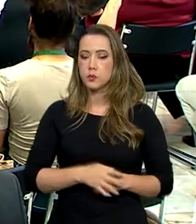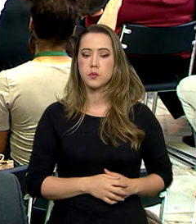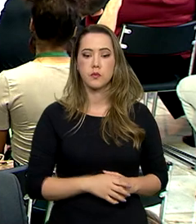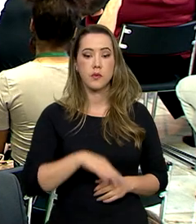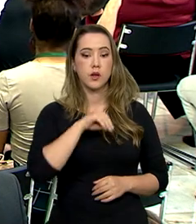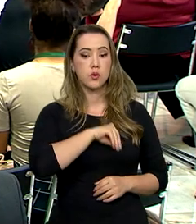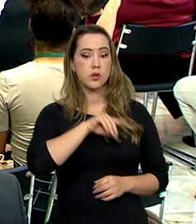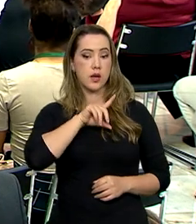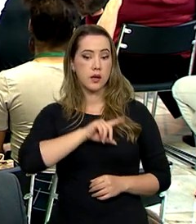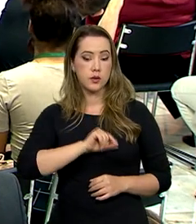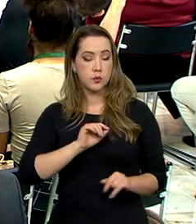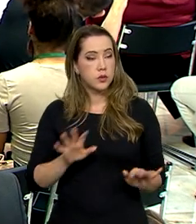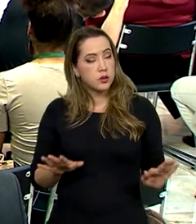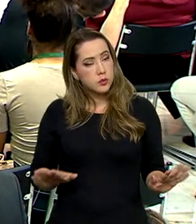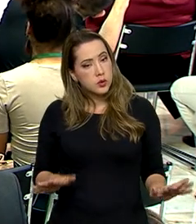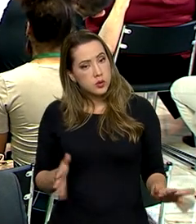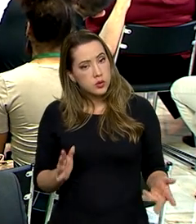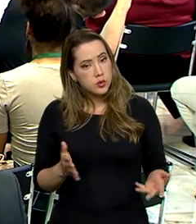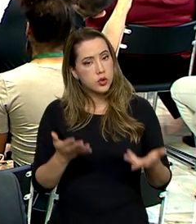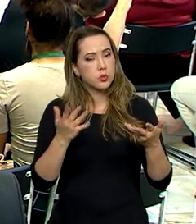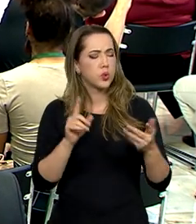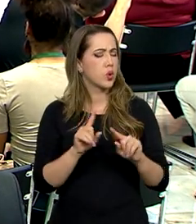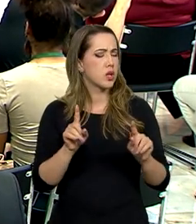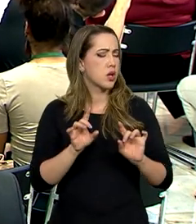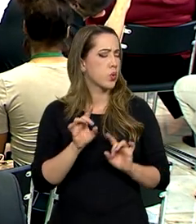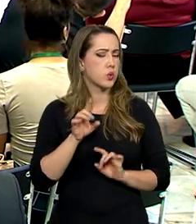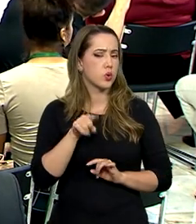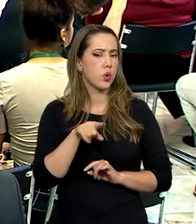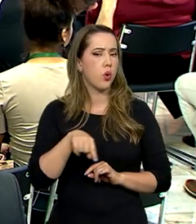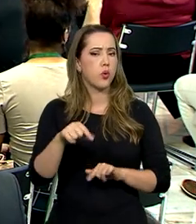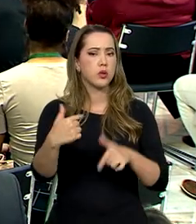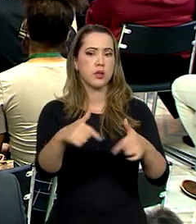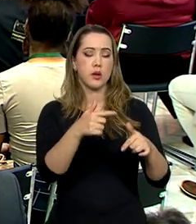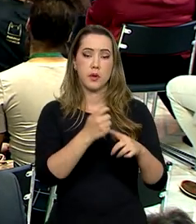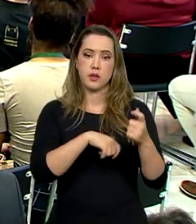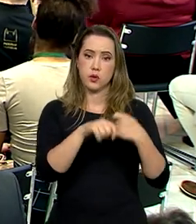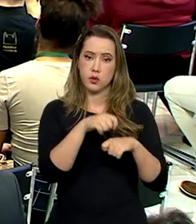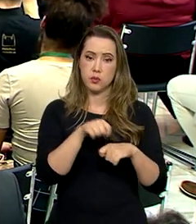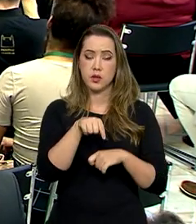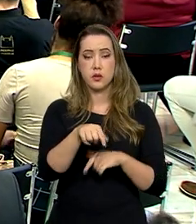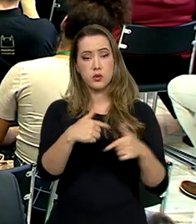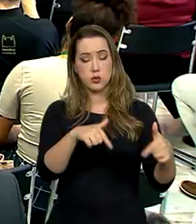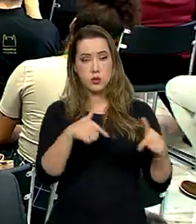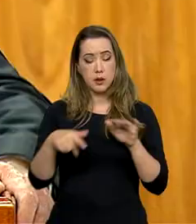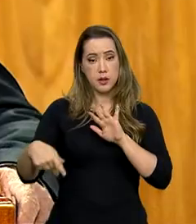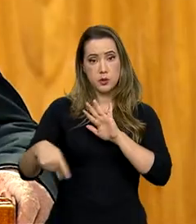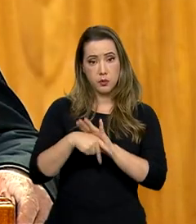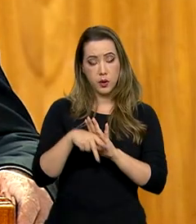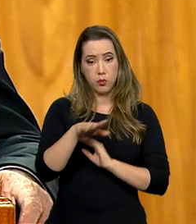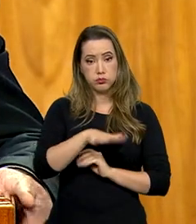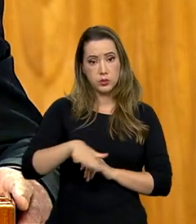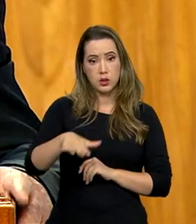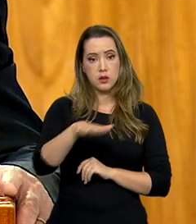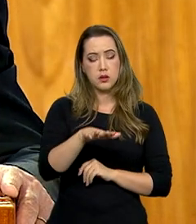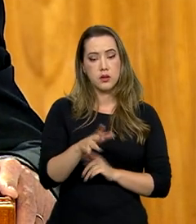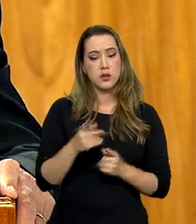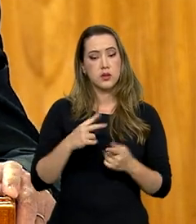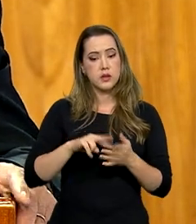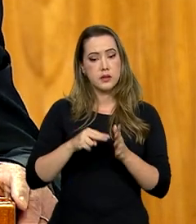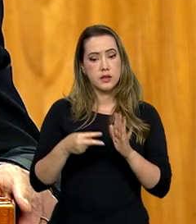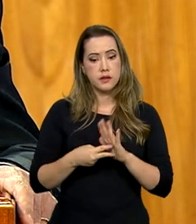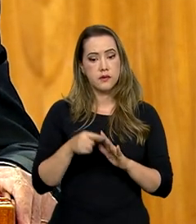mínimo estimula não somente a atividade econômica nas ações diretas que o salário mínimo